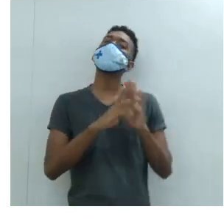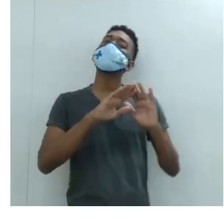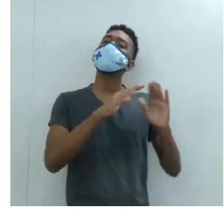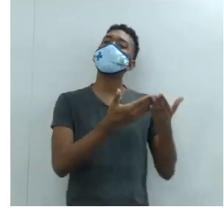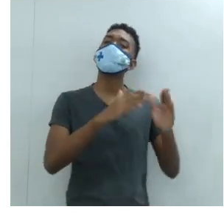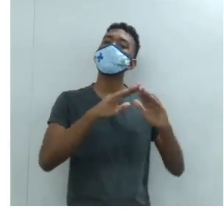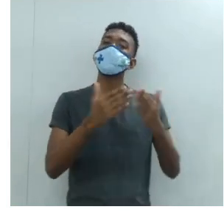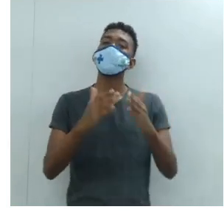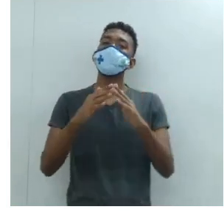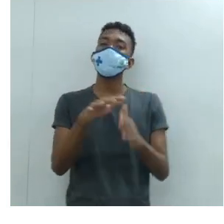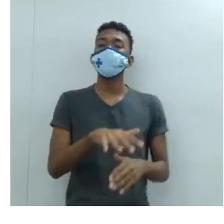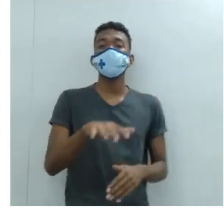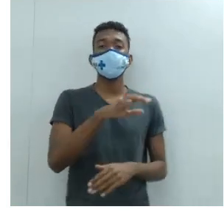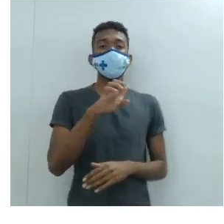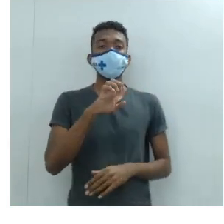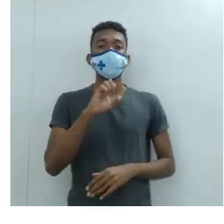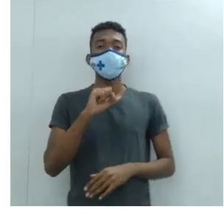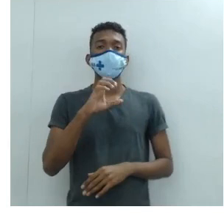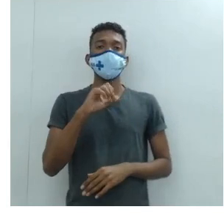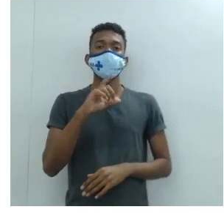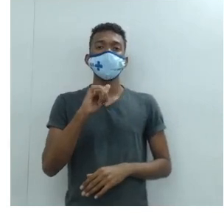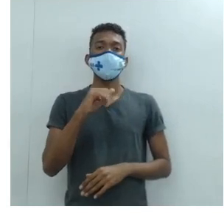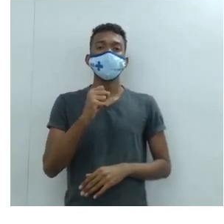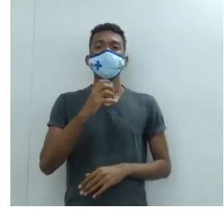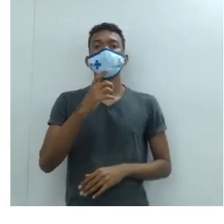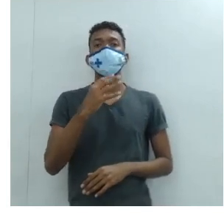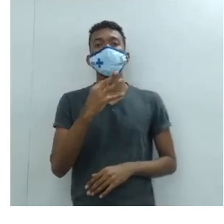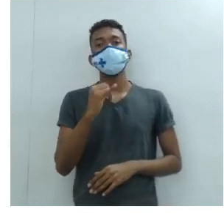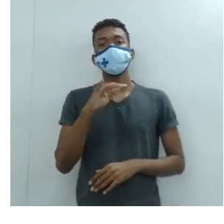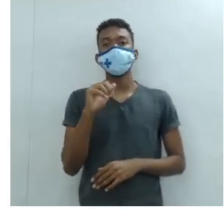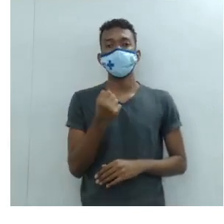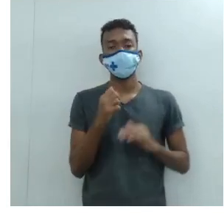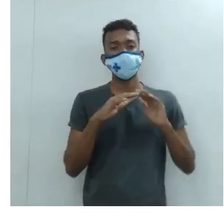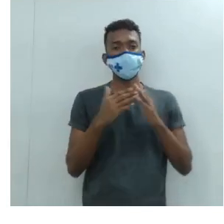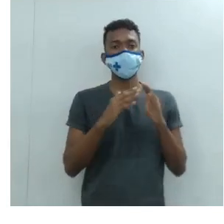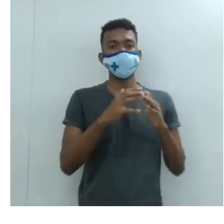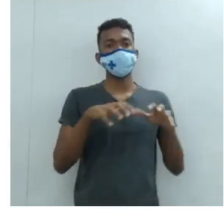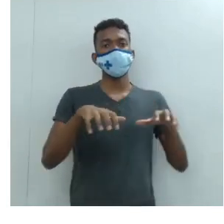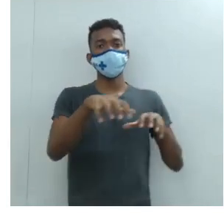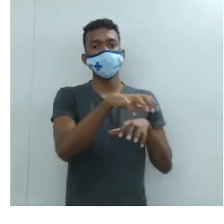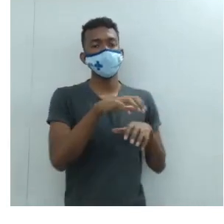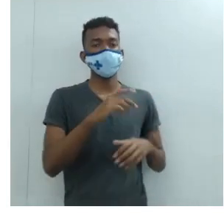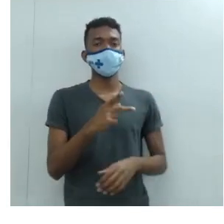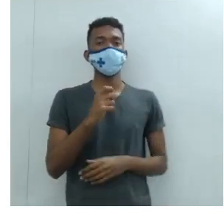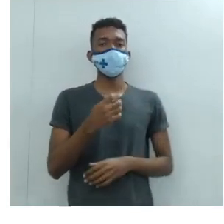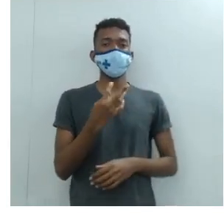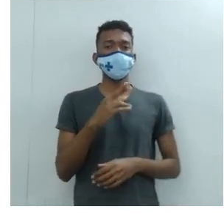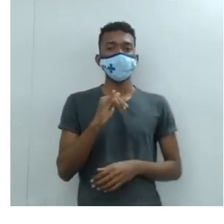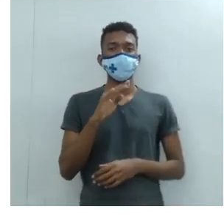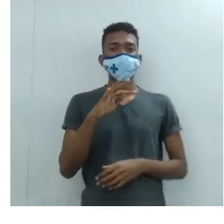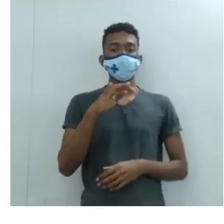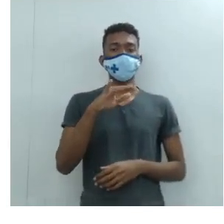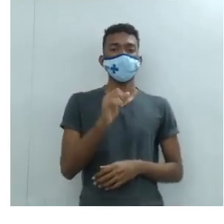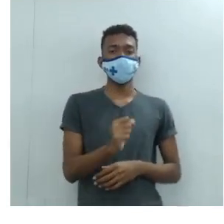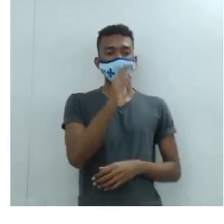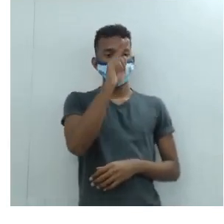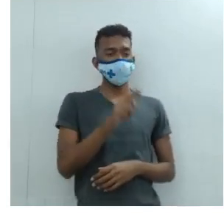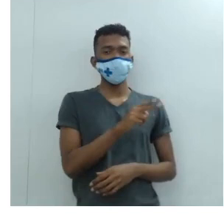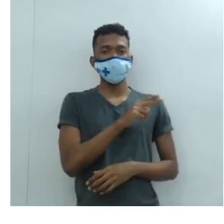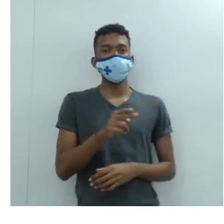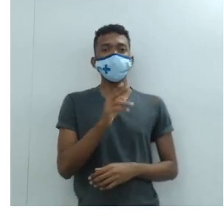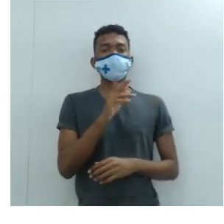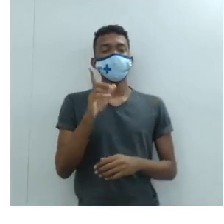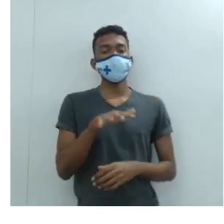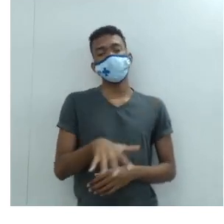escolástica, né? Onde você vai ter patrística, né? Temos aí os grandes